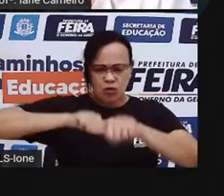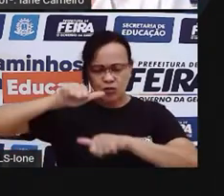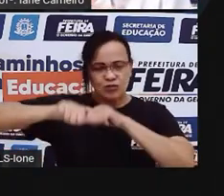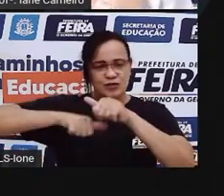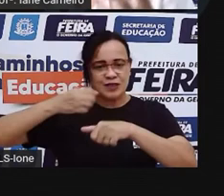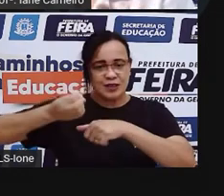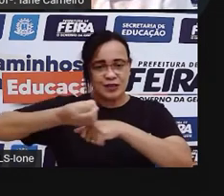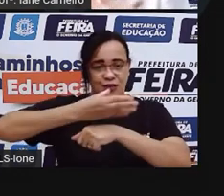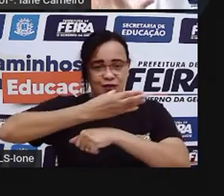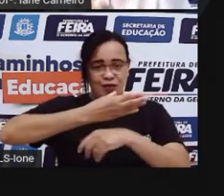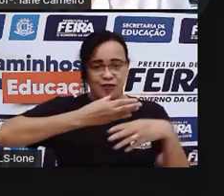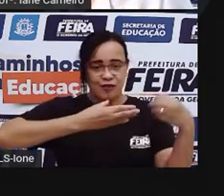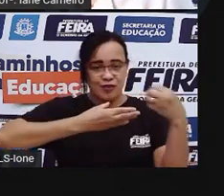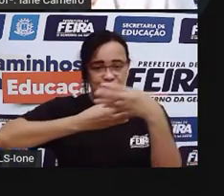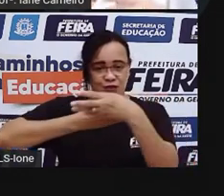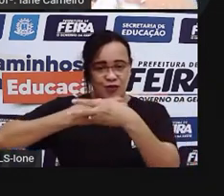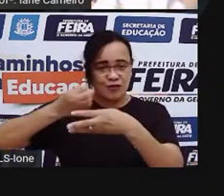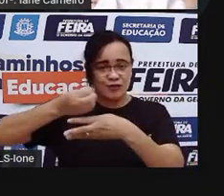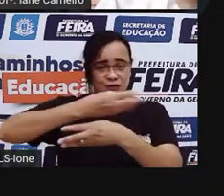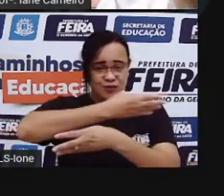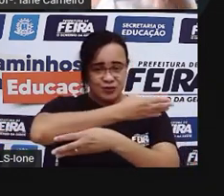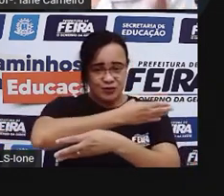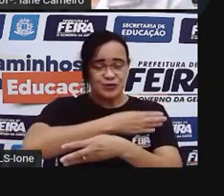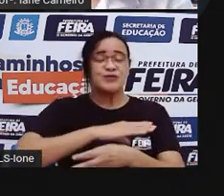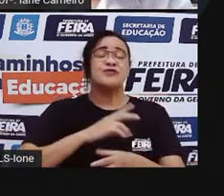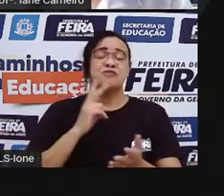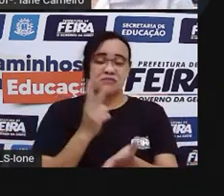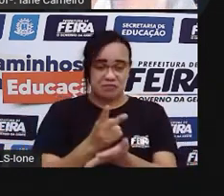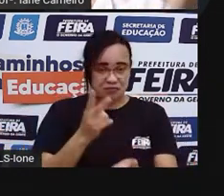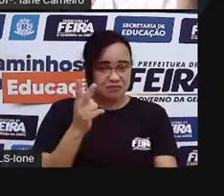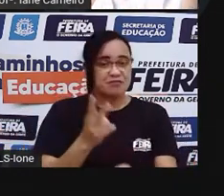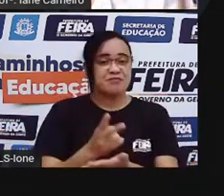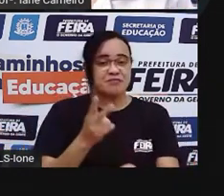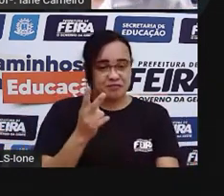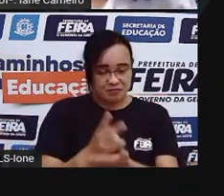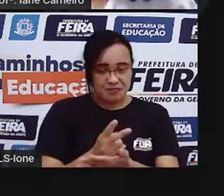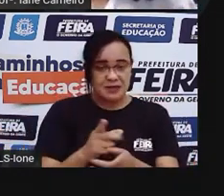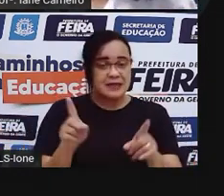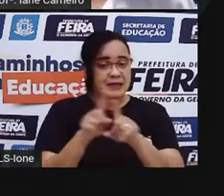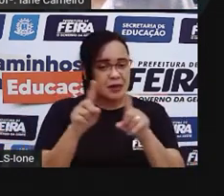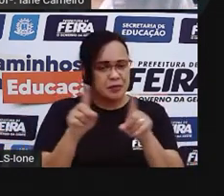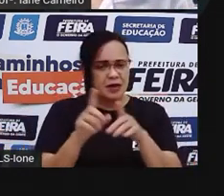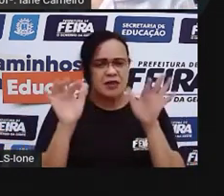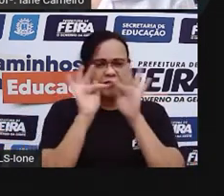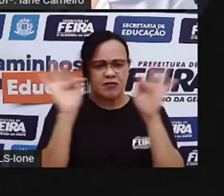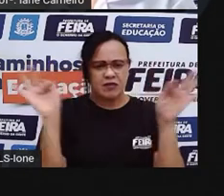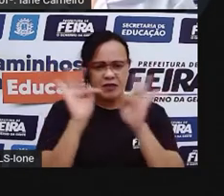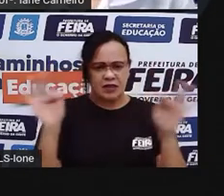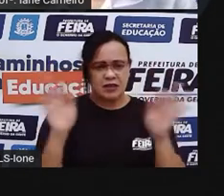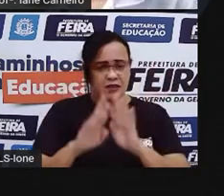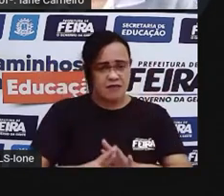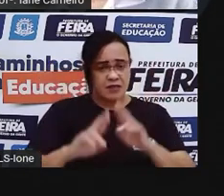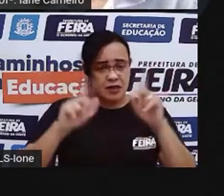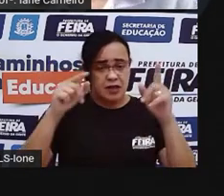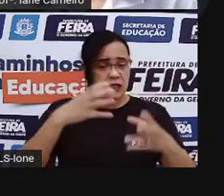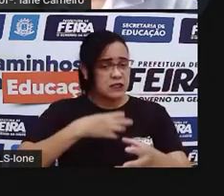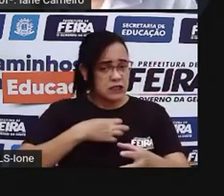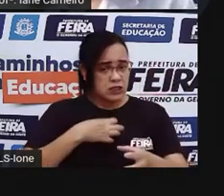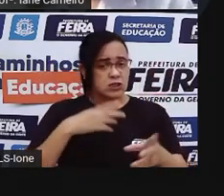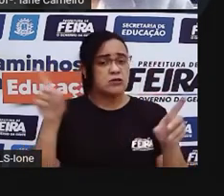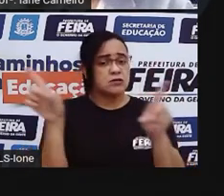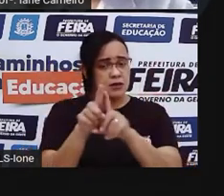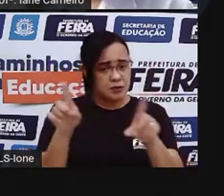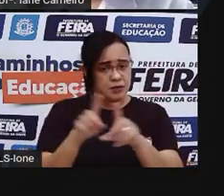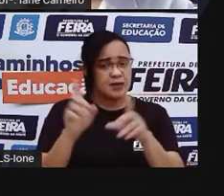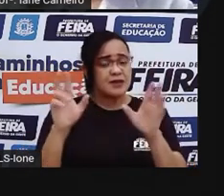A gente usar mais de uma palavra Né? Da mesma frase Com outro sentido Tá bom? Então vamos continuar brincando